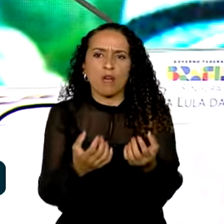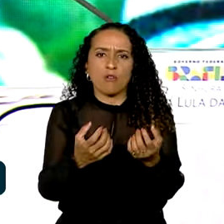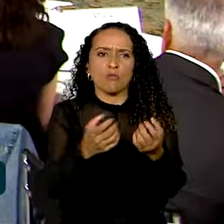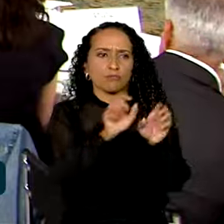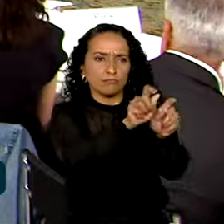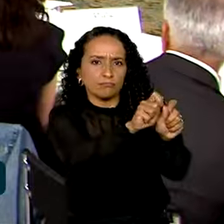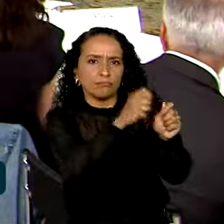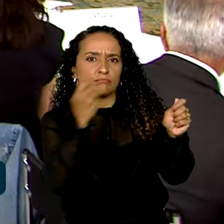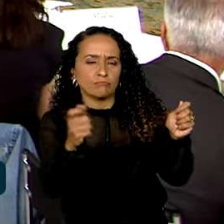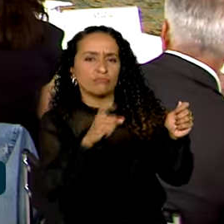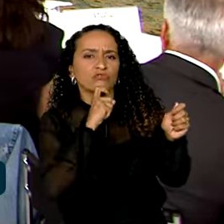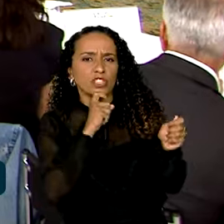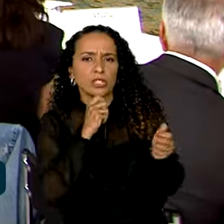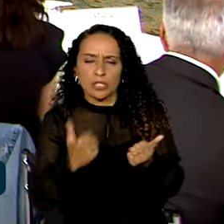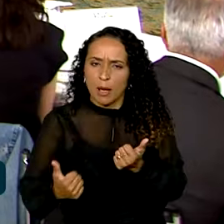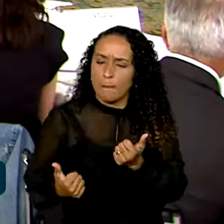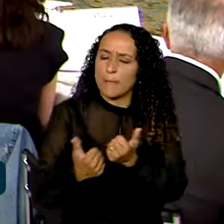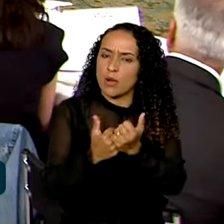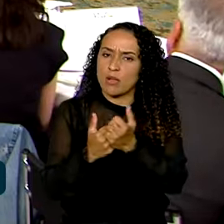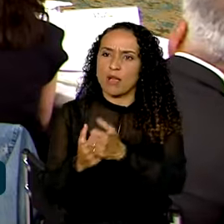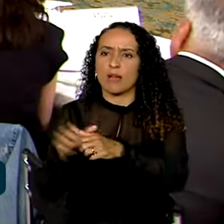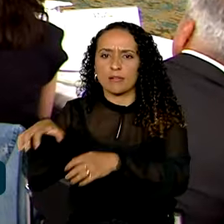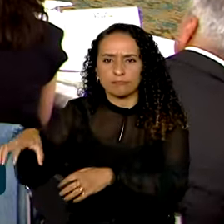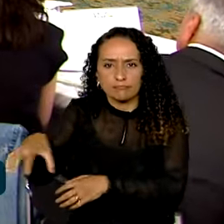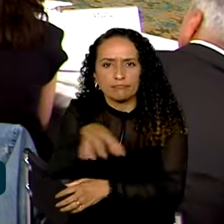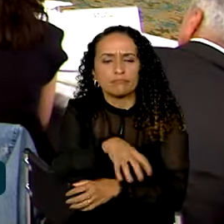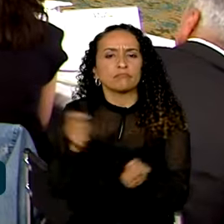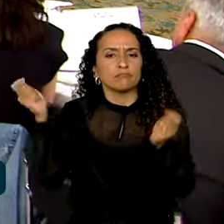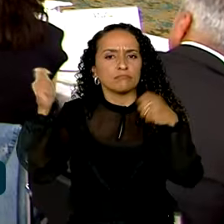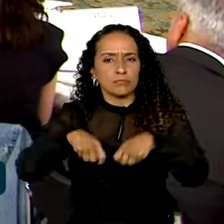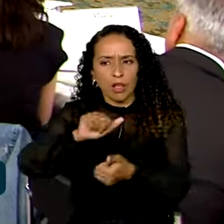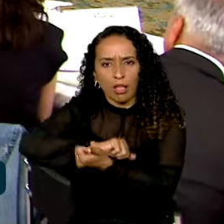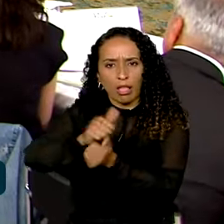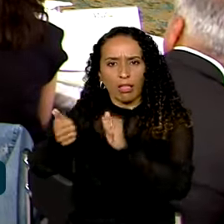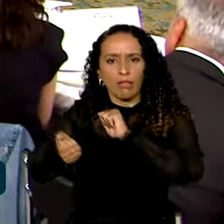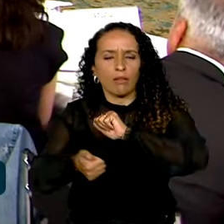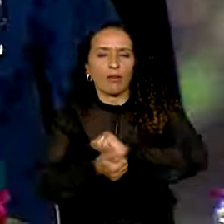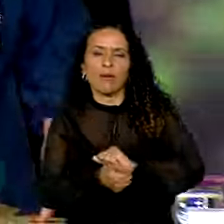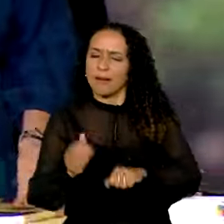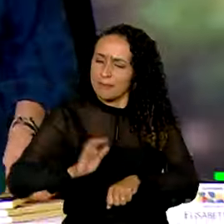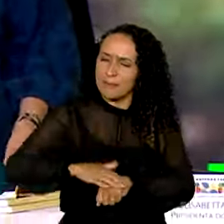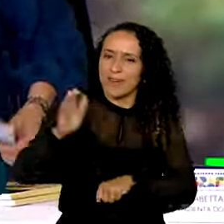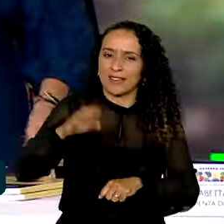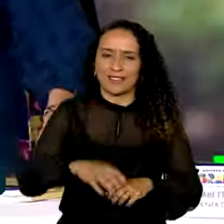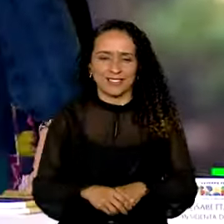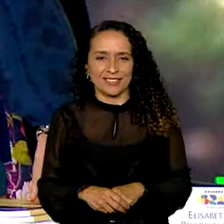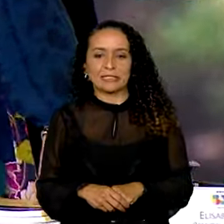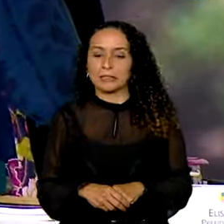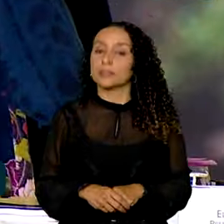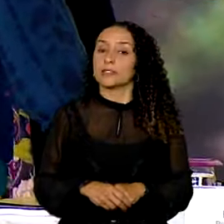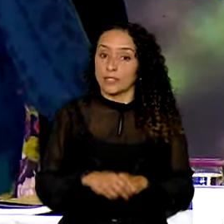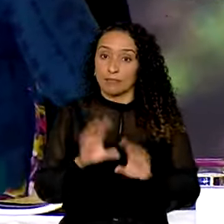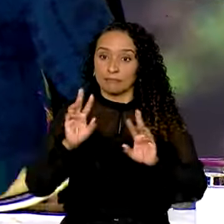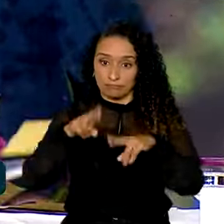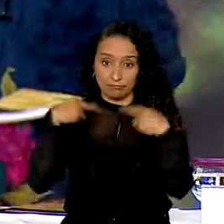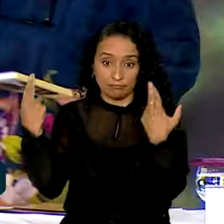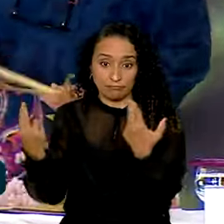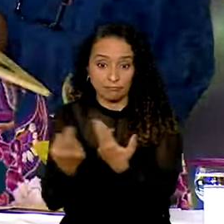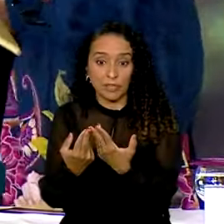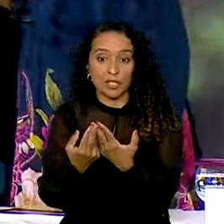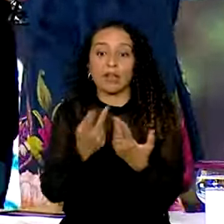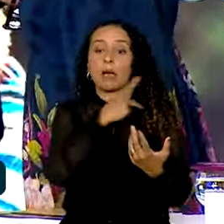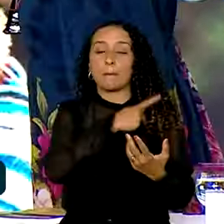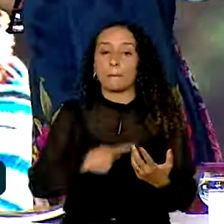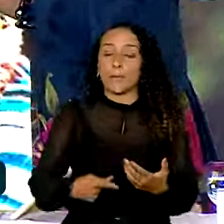poder apoiar as entidades para que elas possam se adequar ainda mais. Ainda durante a reunião, a